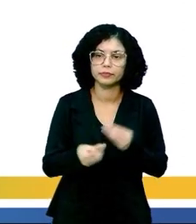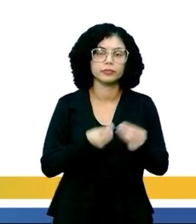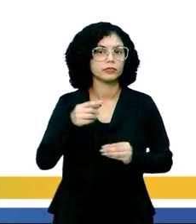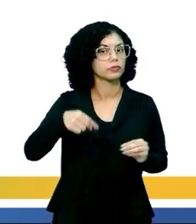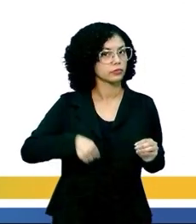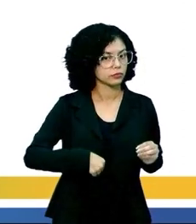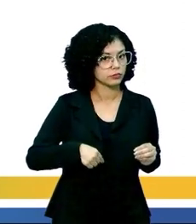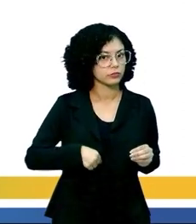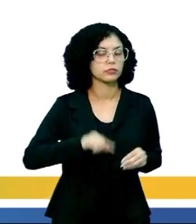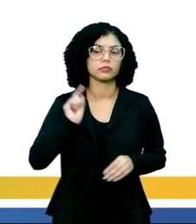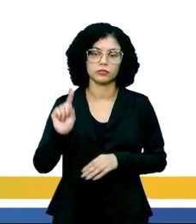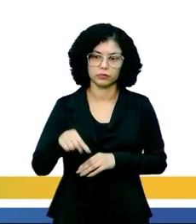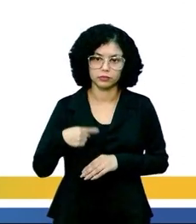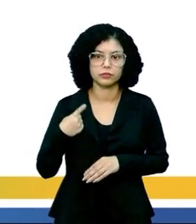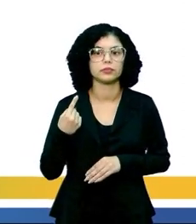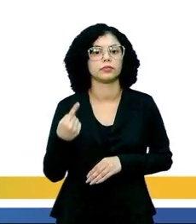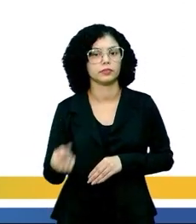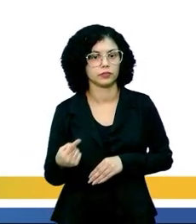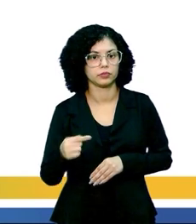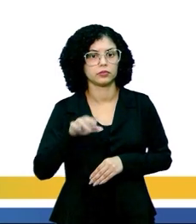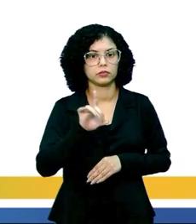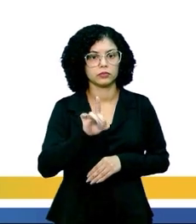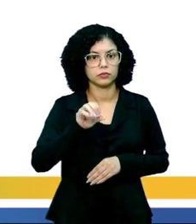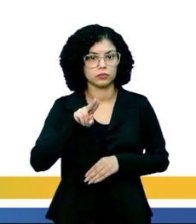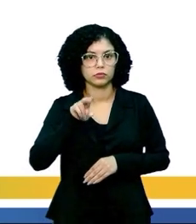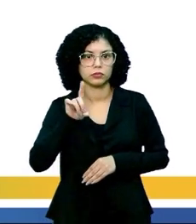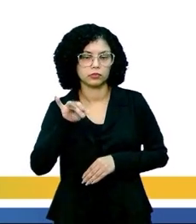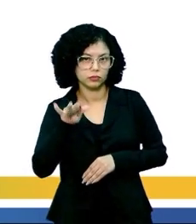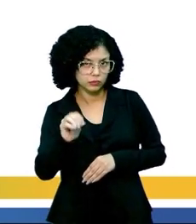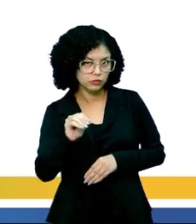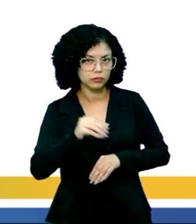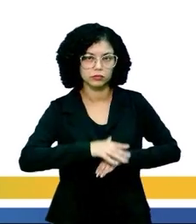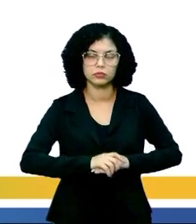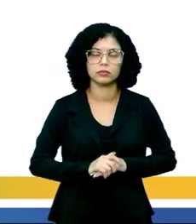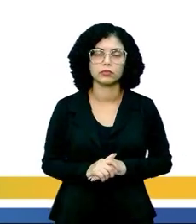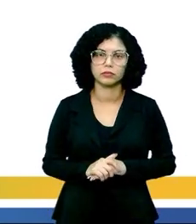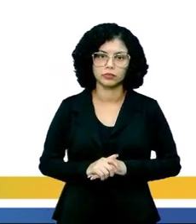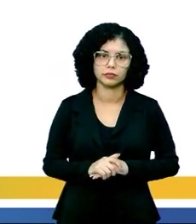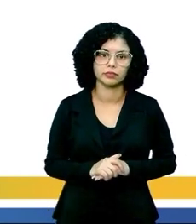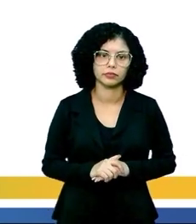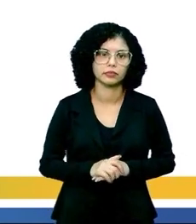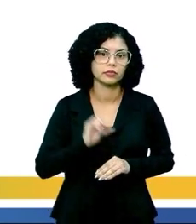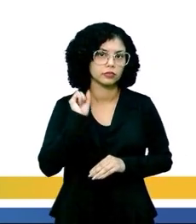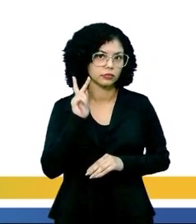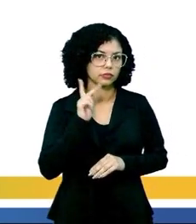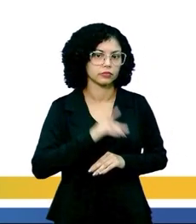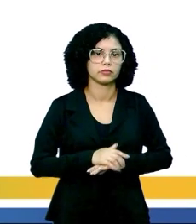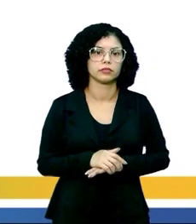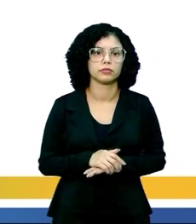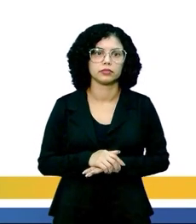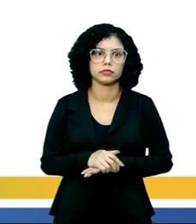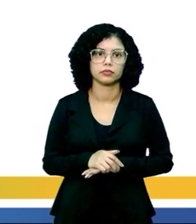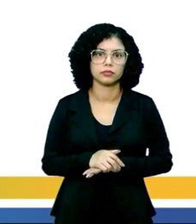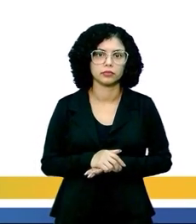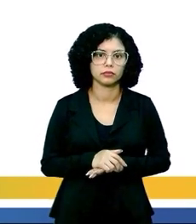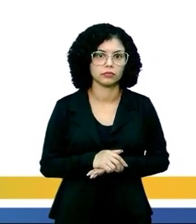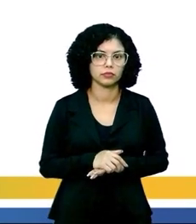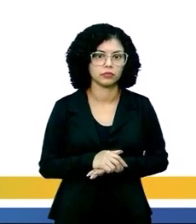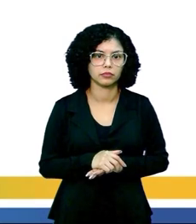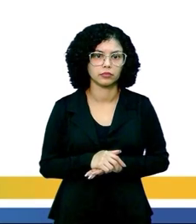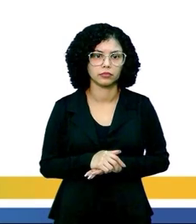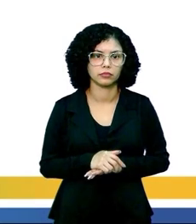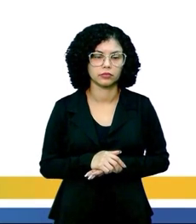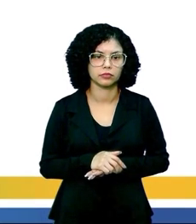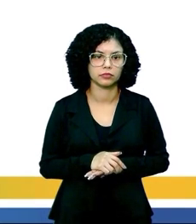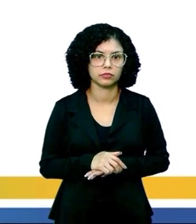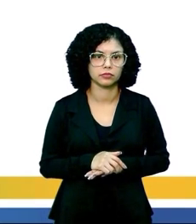estômago, né, parcialmente, e ela termina ser digerida lá no duodeno, tá certo? Pessoal, então